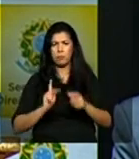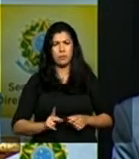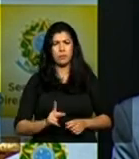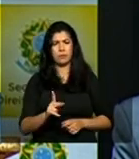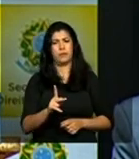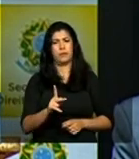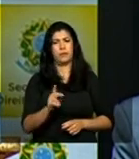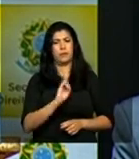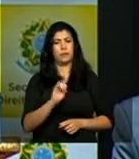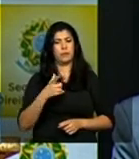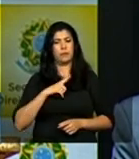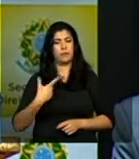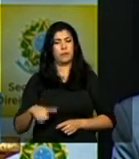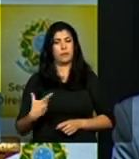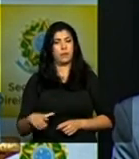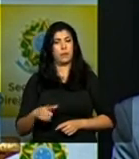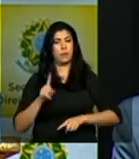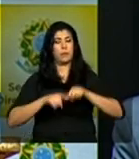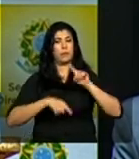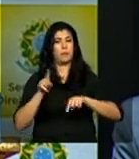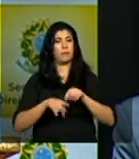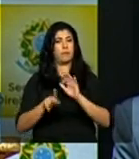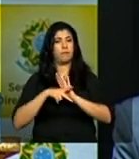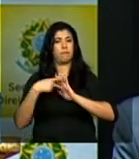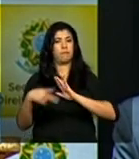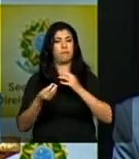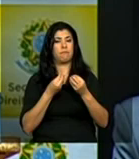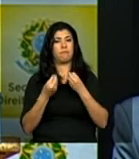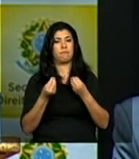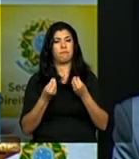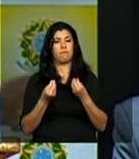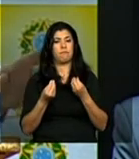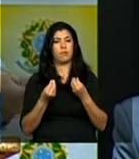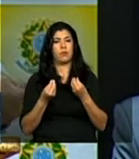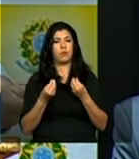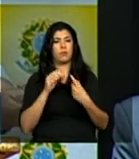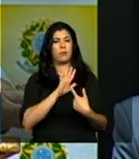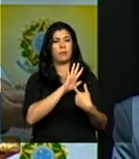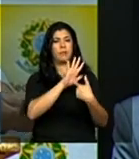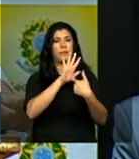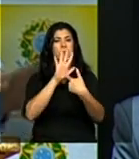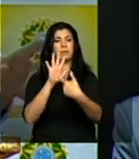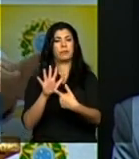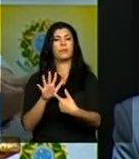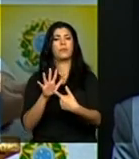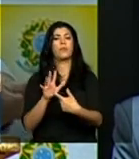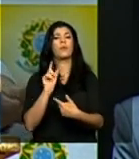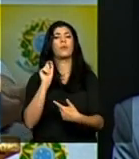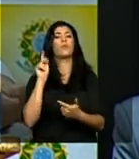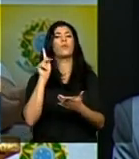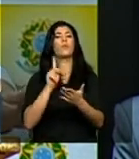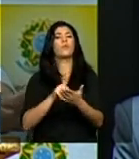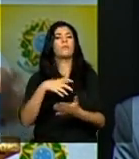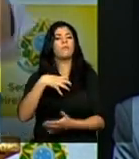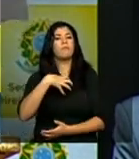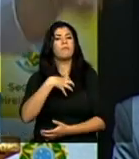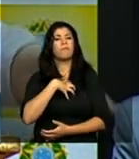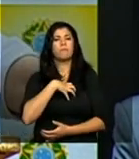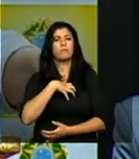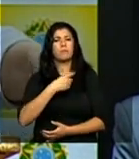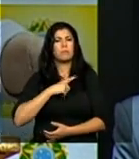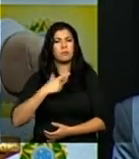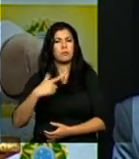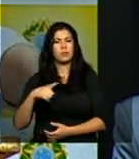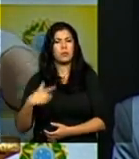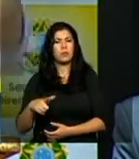se nós não temos os instrumentos de demonstração do que que significa não ter